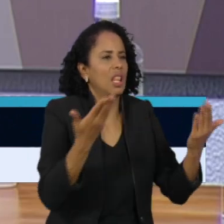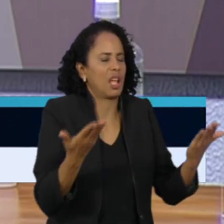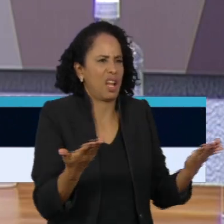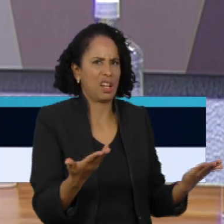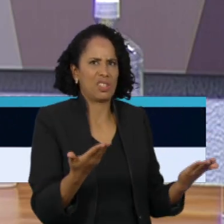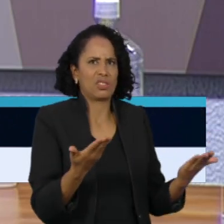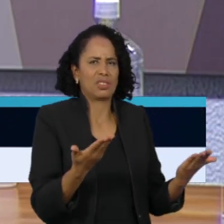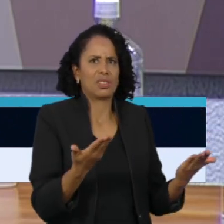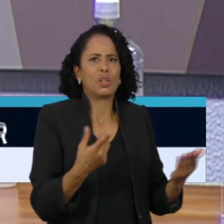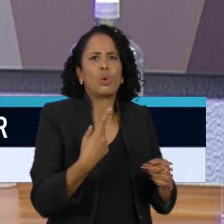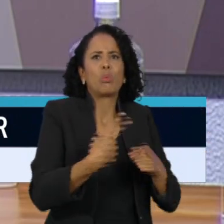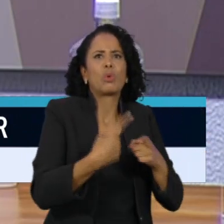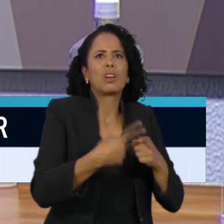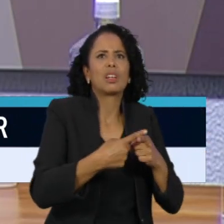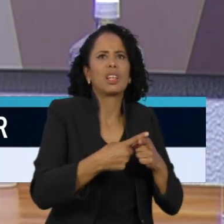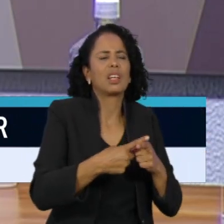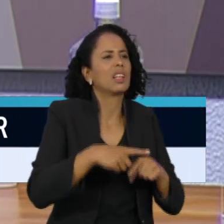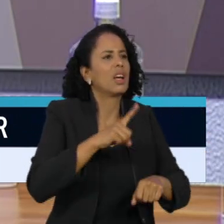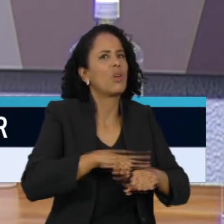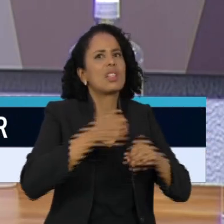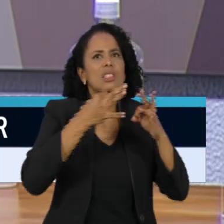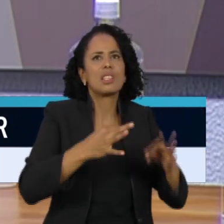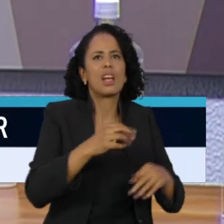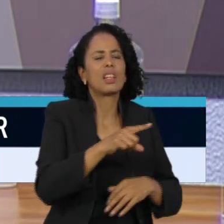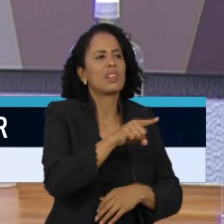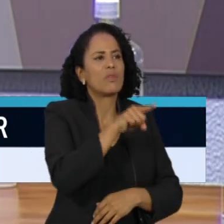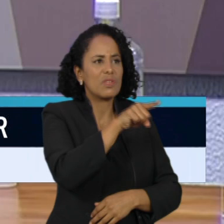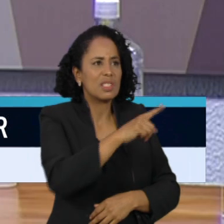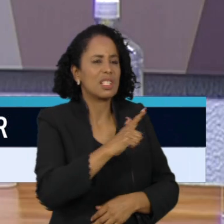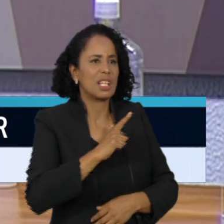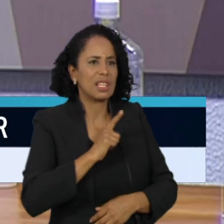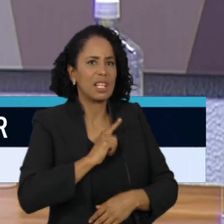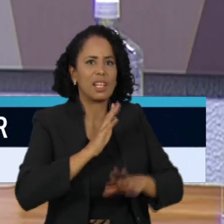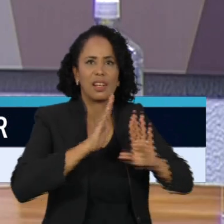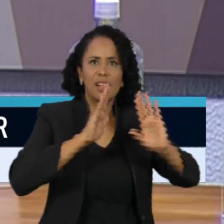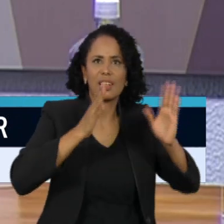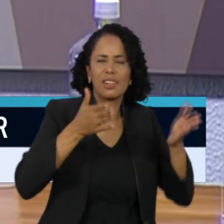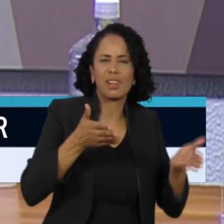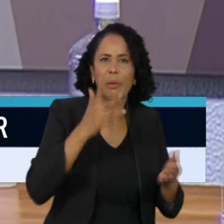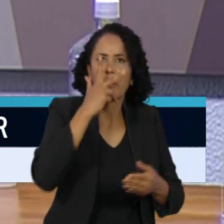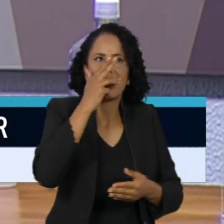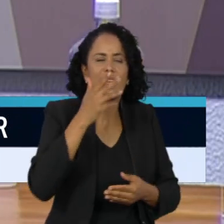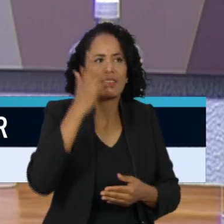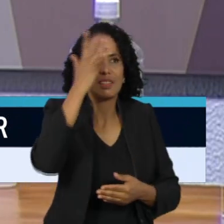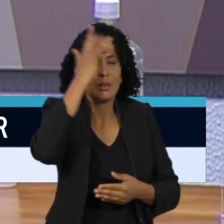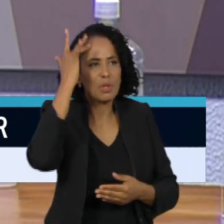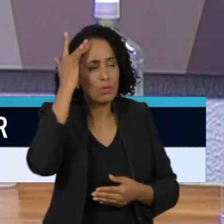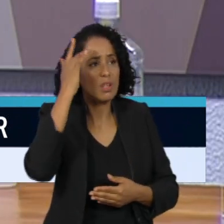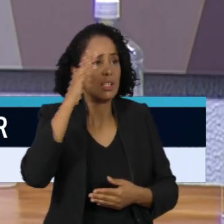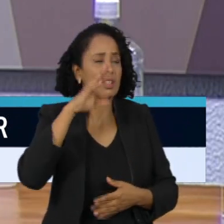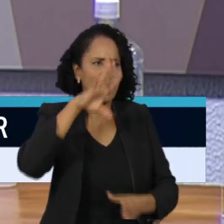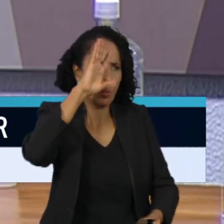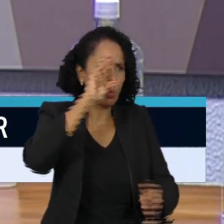hora que você obtém a informação de qualidade e passa essa informação de uma forma que a pessoa tenha condições de compreender,